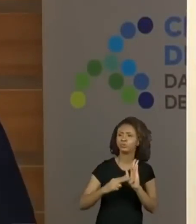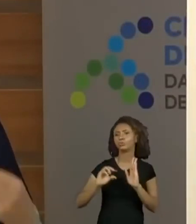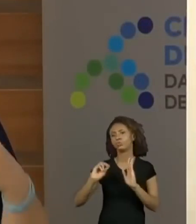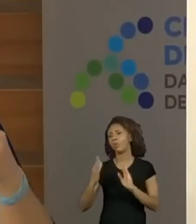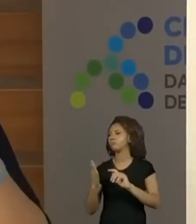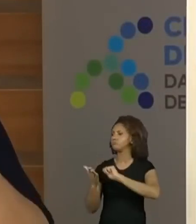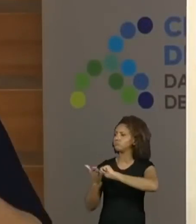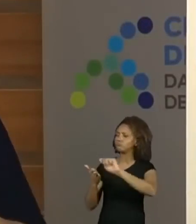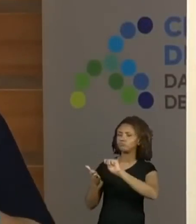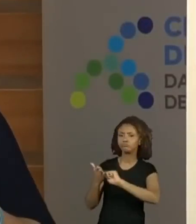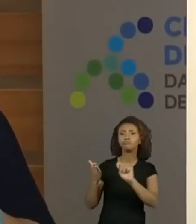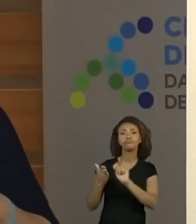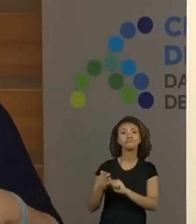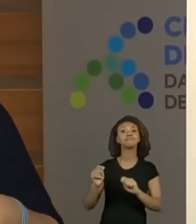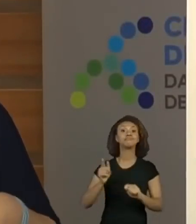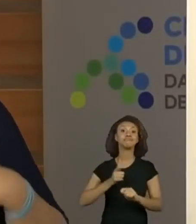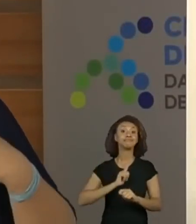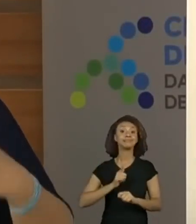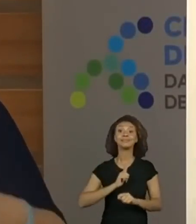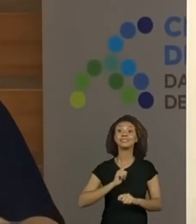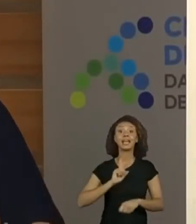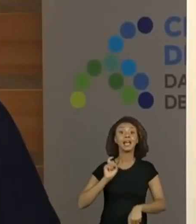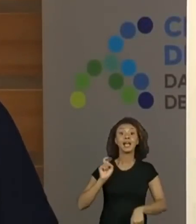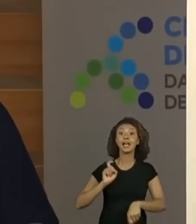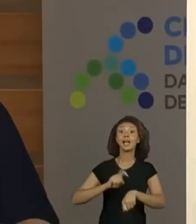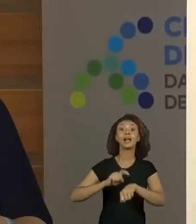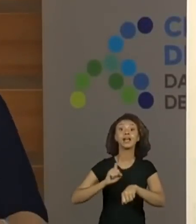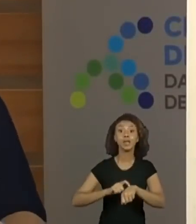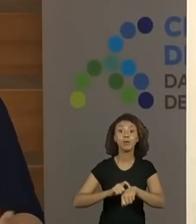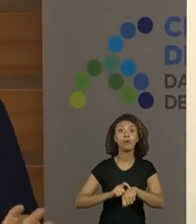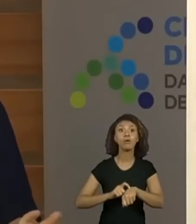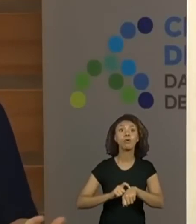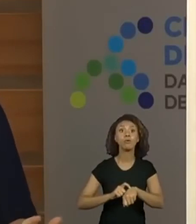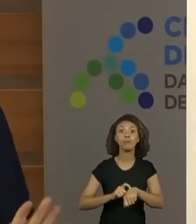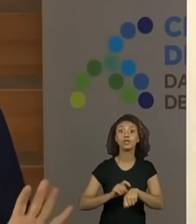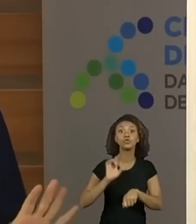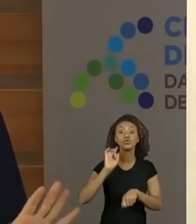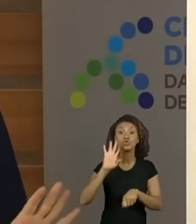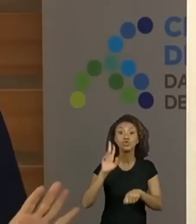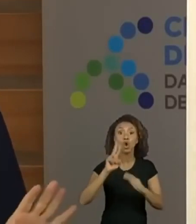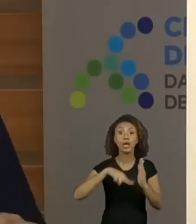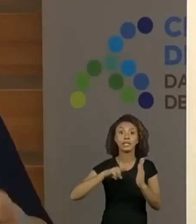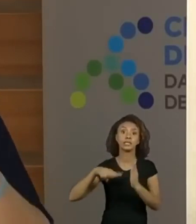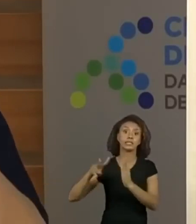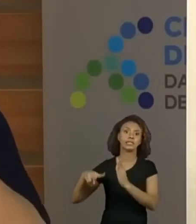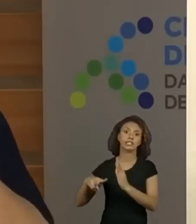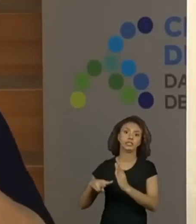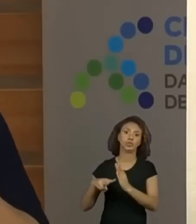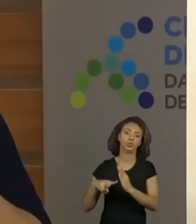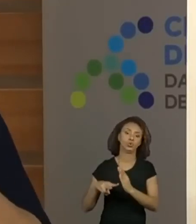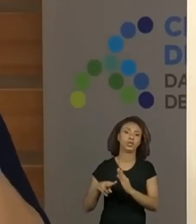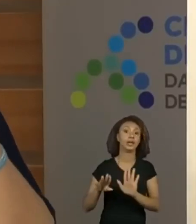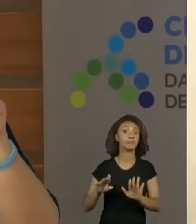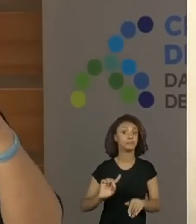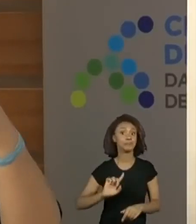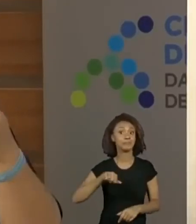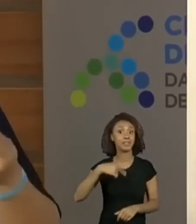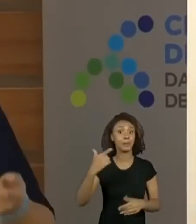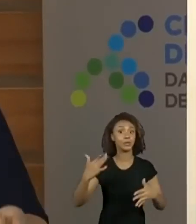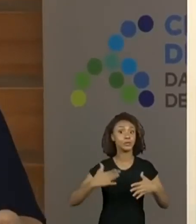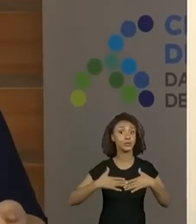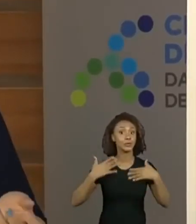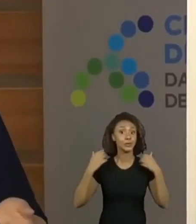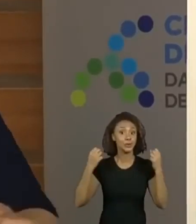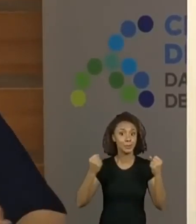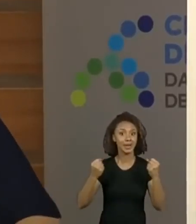escrita, ela vai aparecer, crianças. Na hora, lá no finalzinho, vai ter uma sessão de leitura no último dia. E tem uma surpresa, que foi um